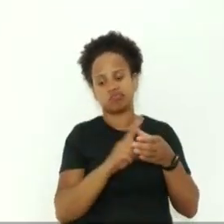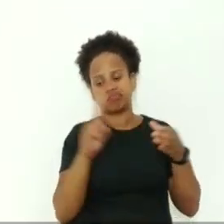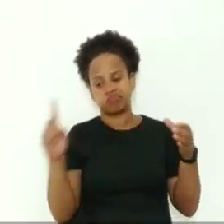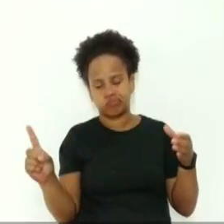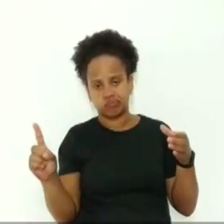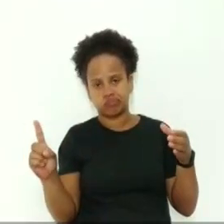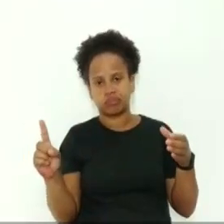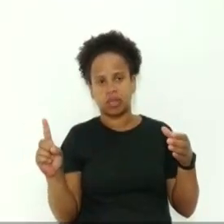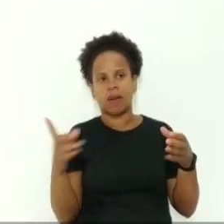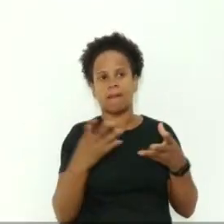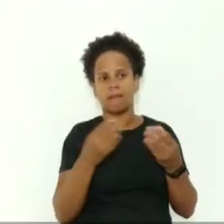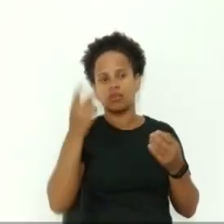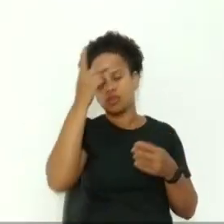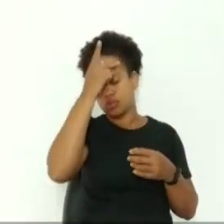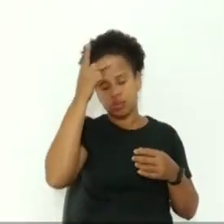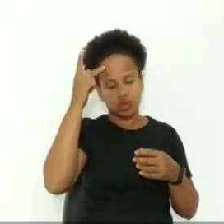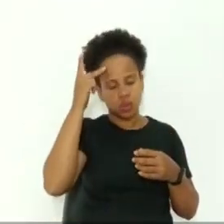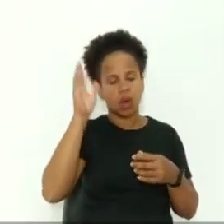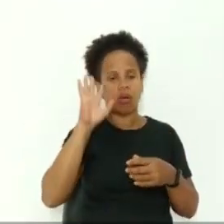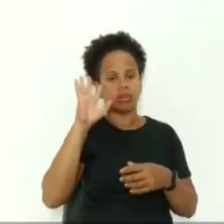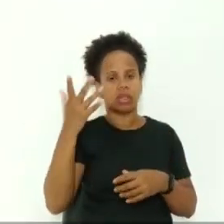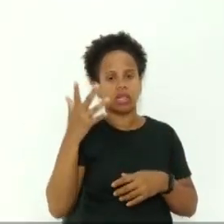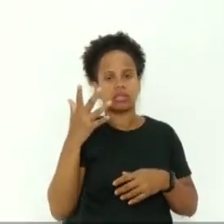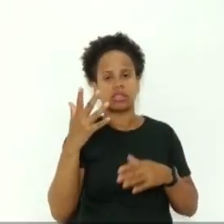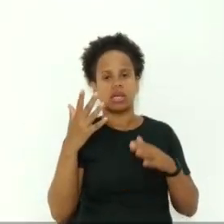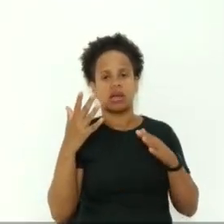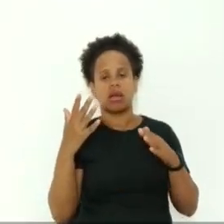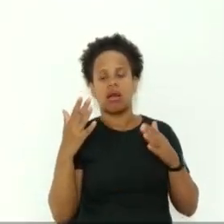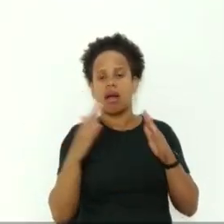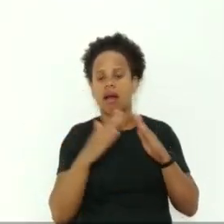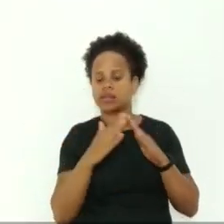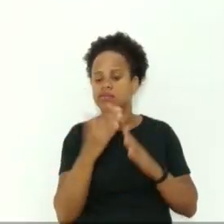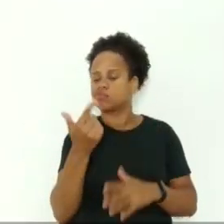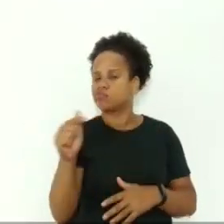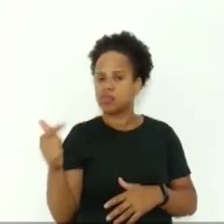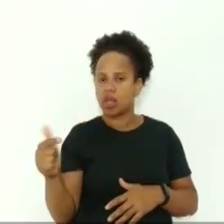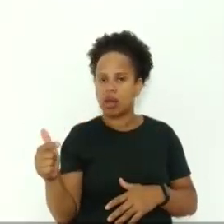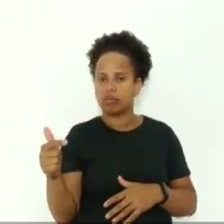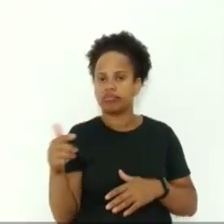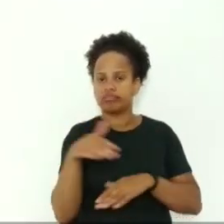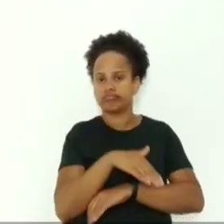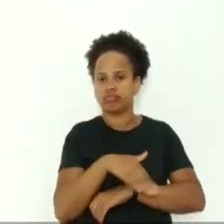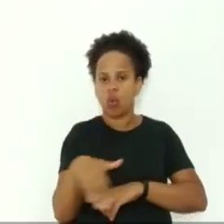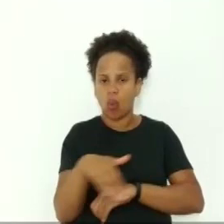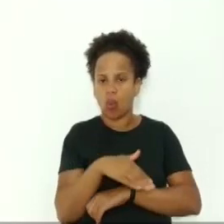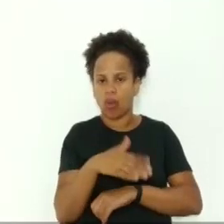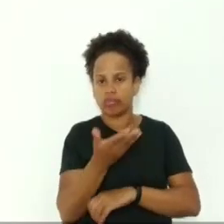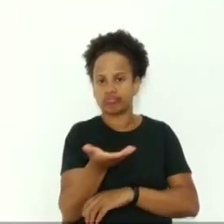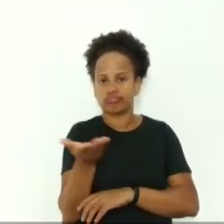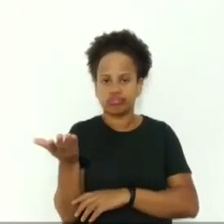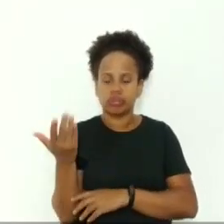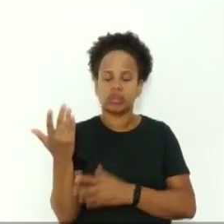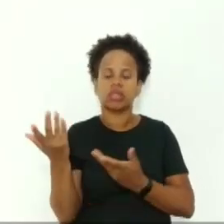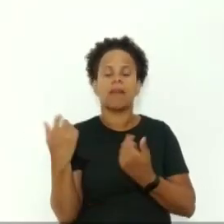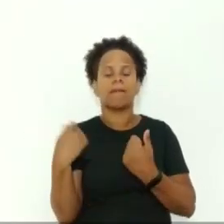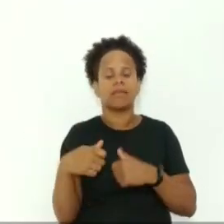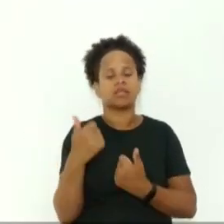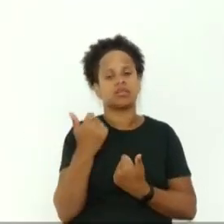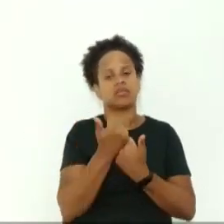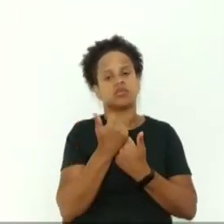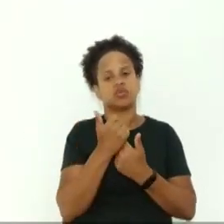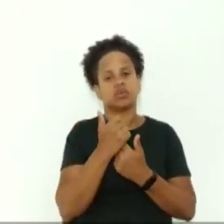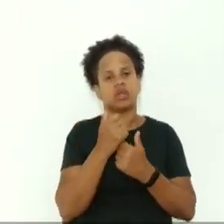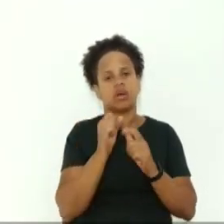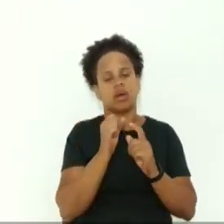condições, morando na rua e precisa de um amparo assistencial. É uma política muito